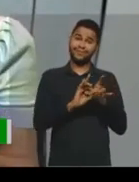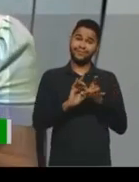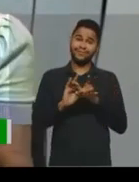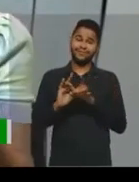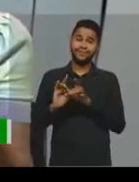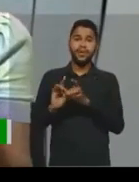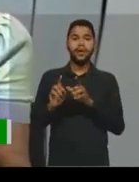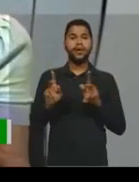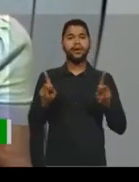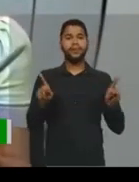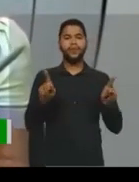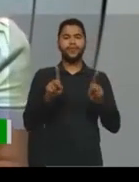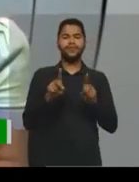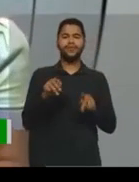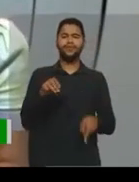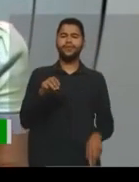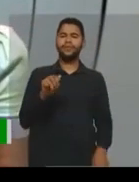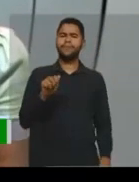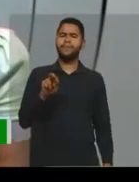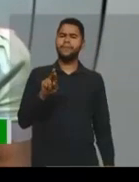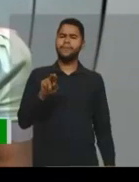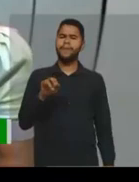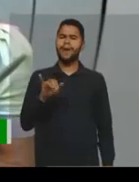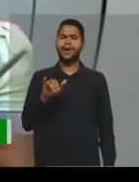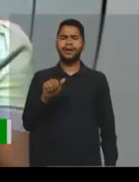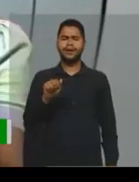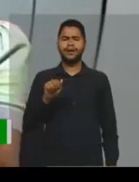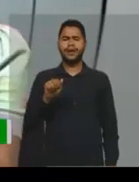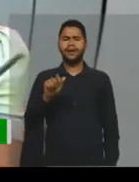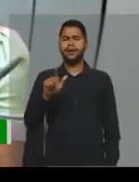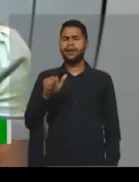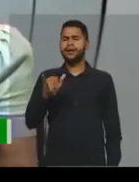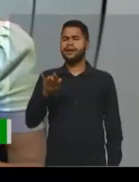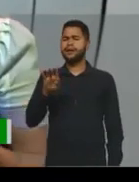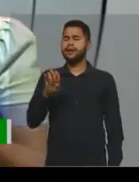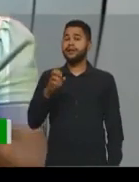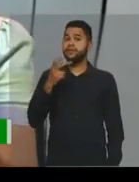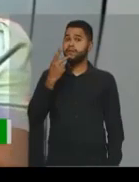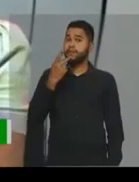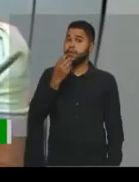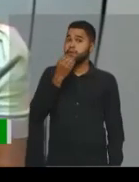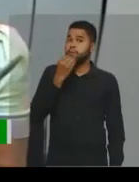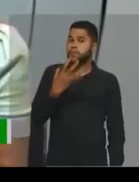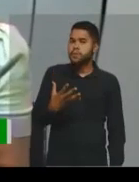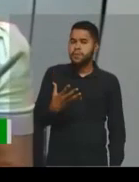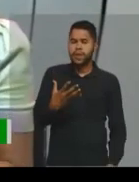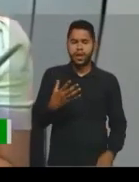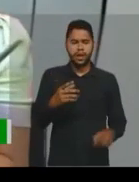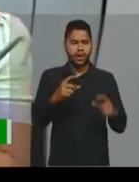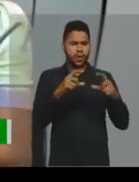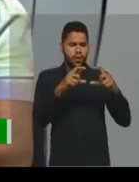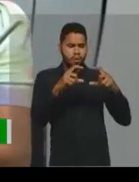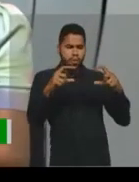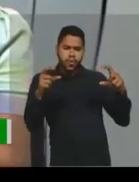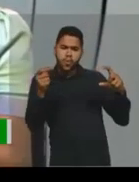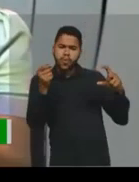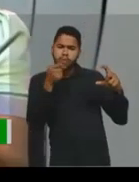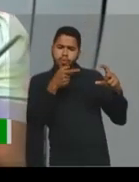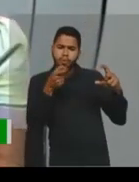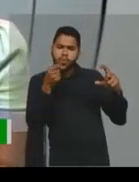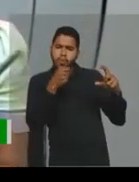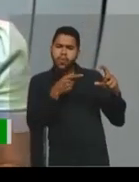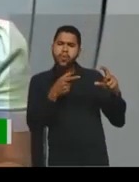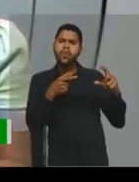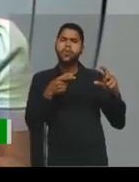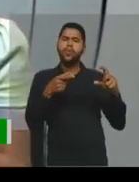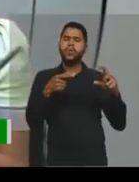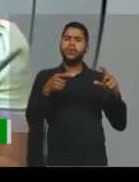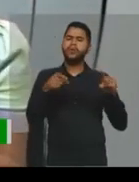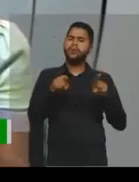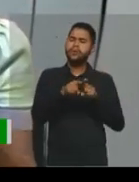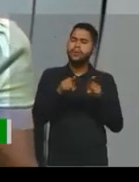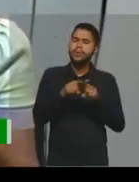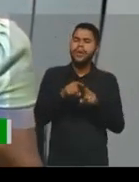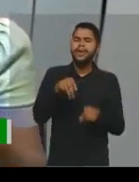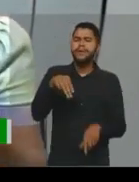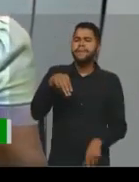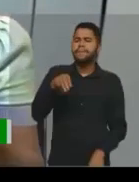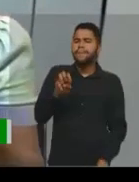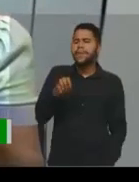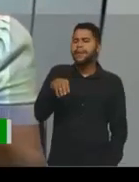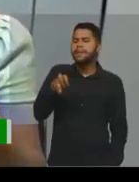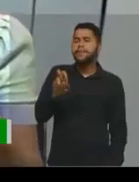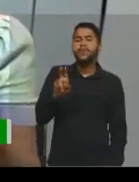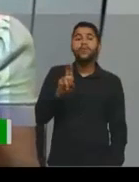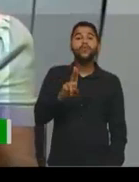A professora Maria Alice falou isso muito bem. A charge, o cartoon e também o meme, eles são